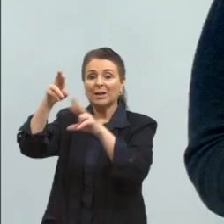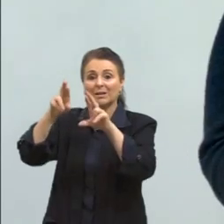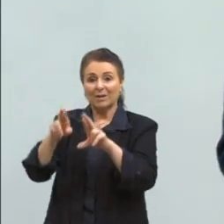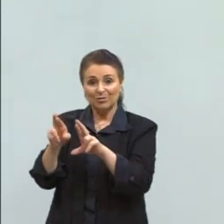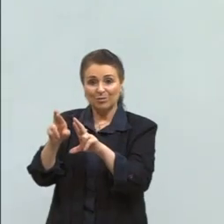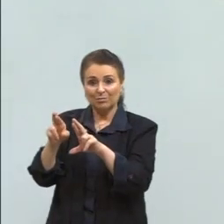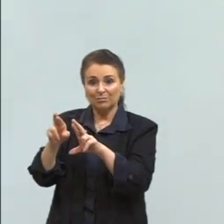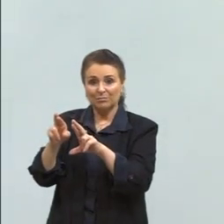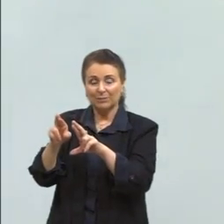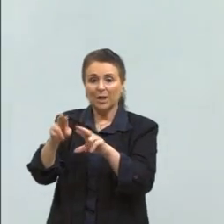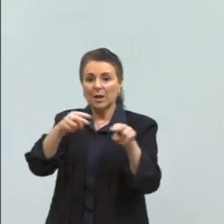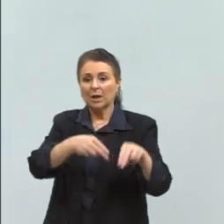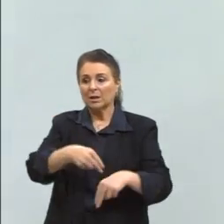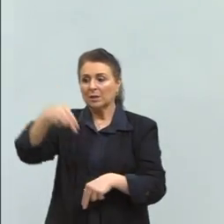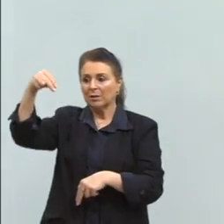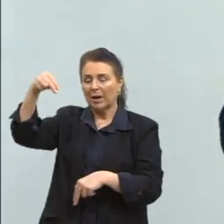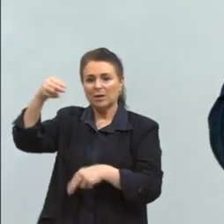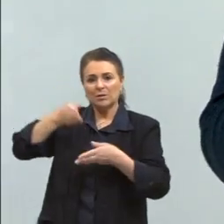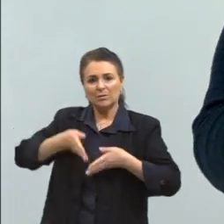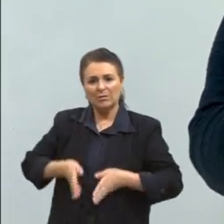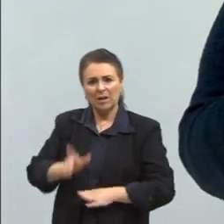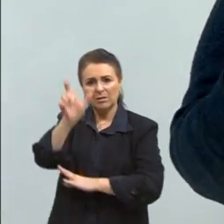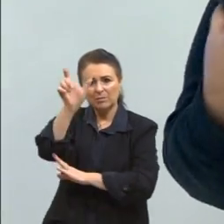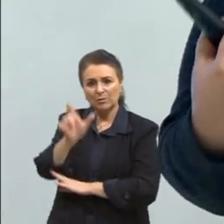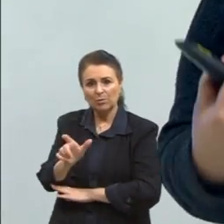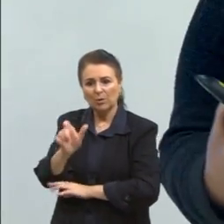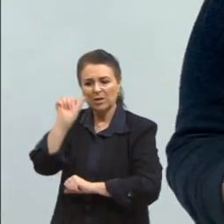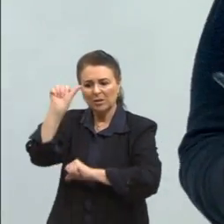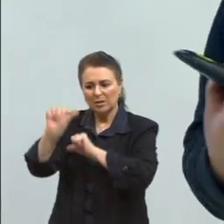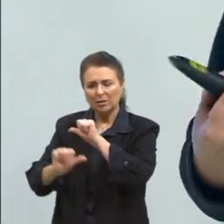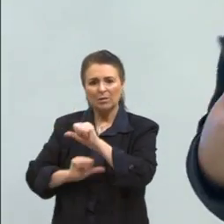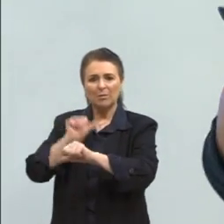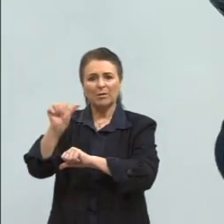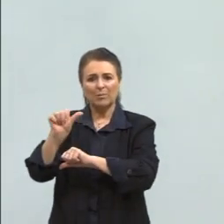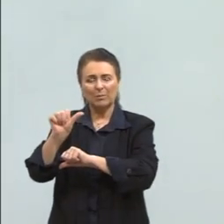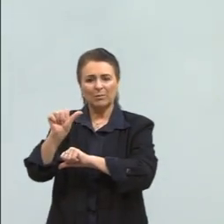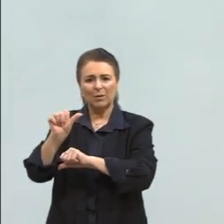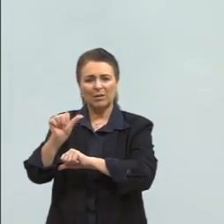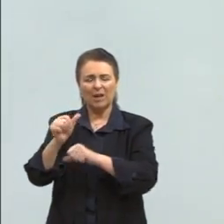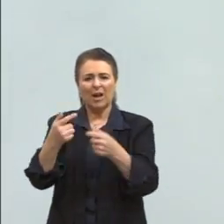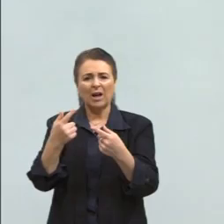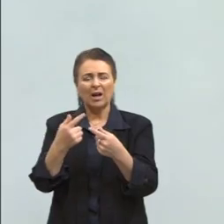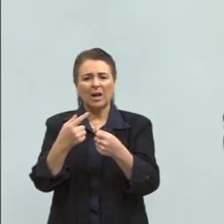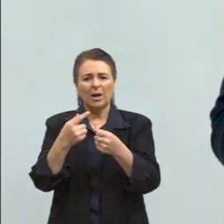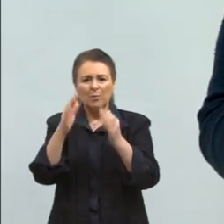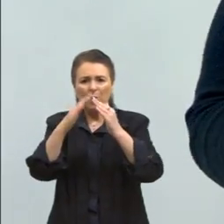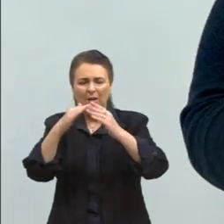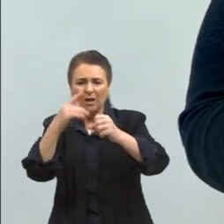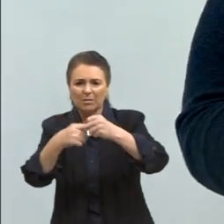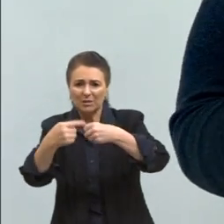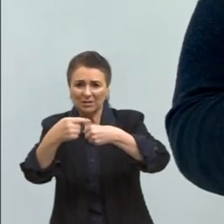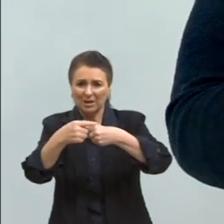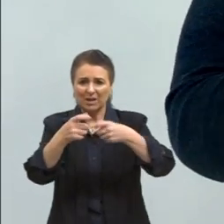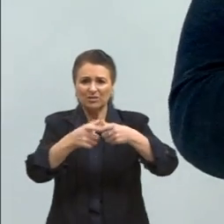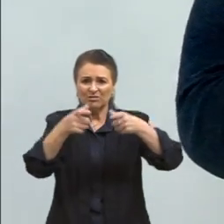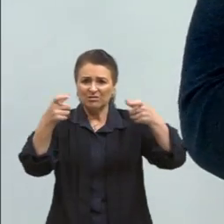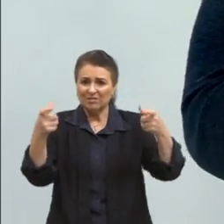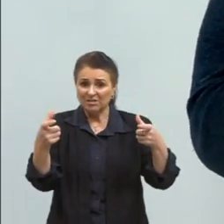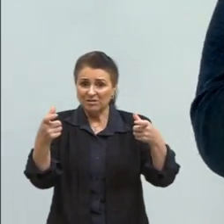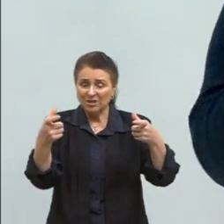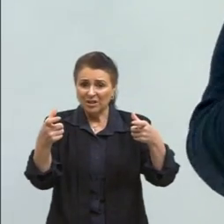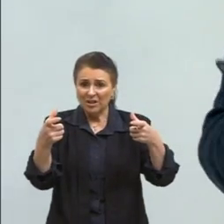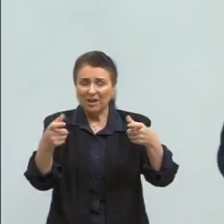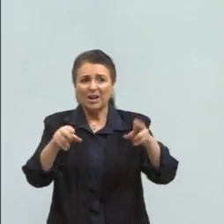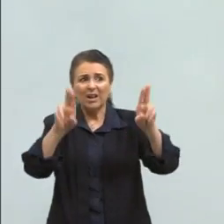da sua terra e vir, tentar a vida numa cidade grande, numa capital, numa grande metrópole, isso é o tema de